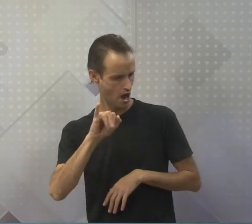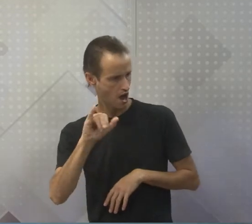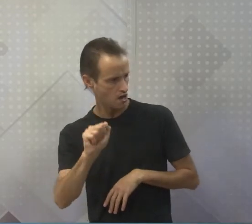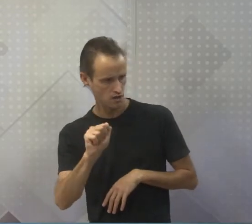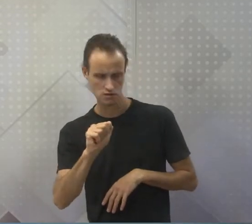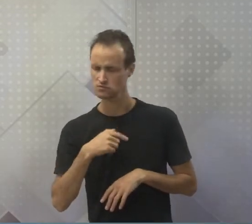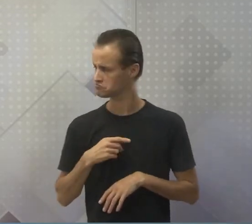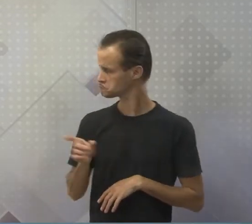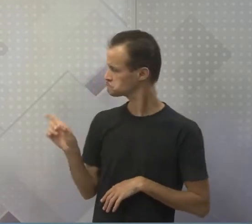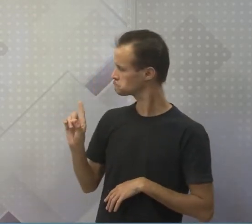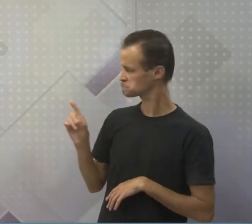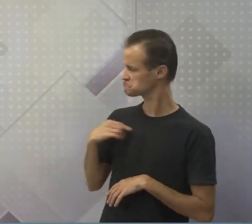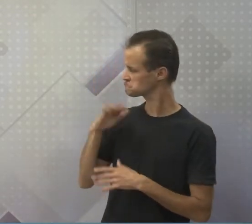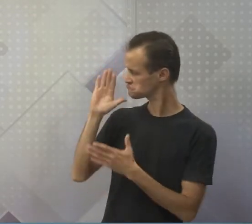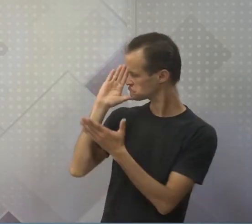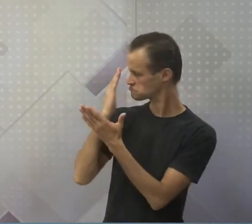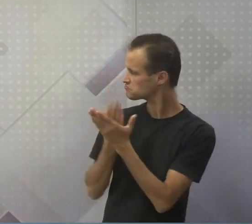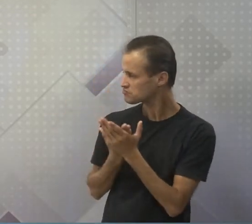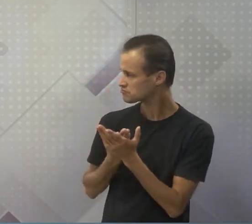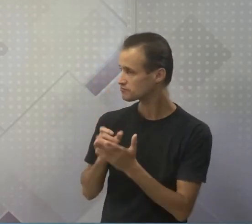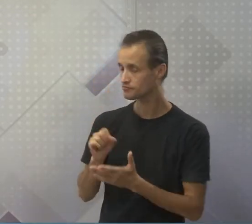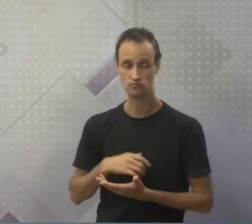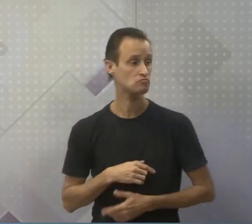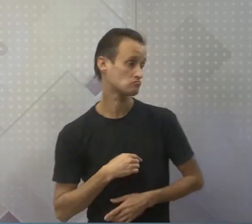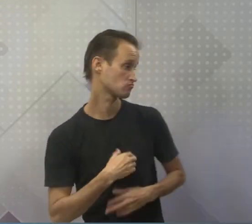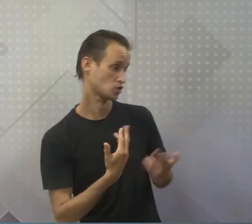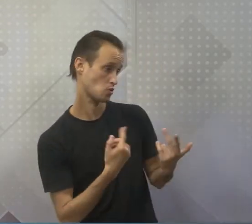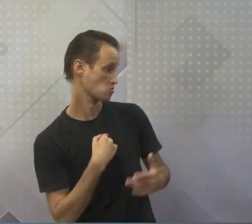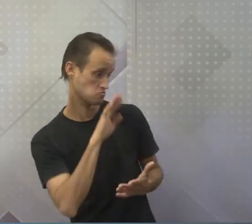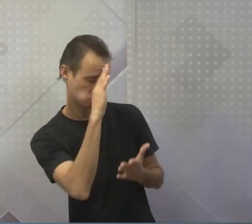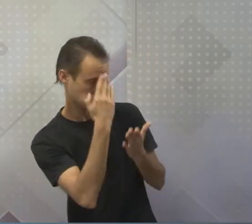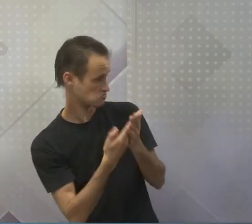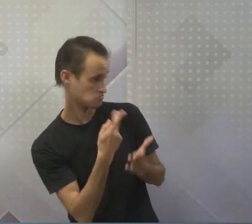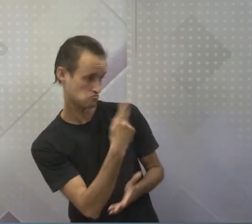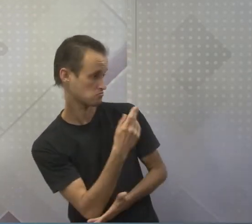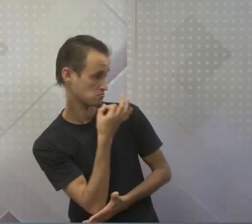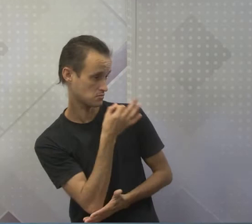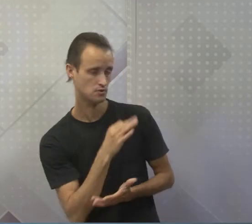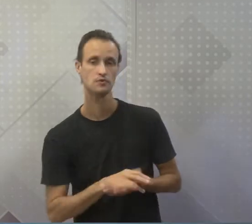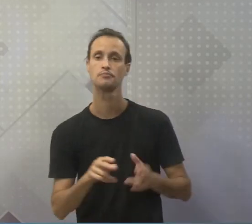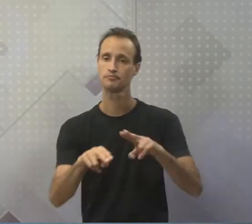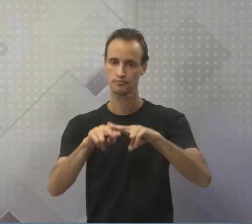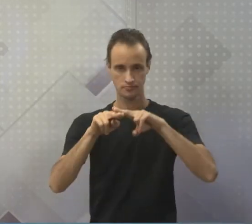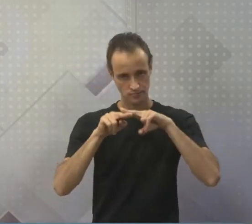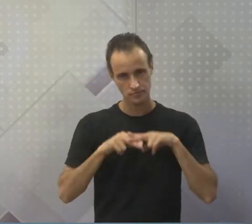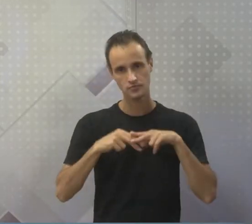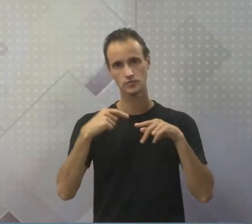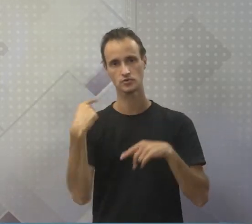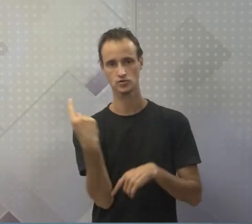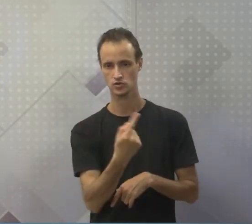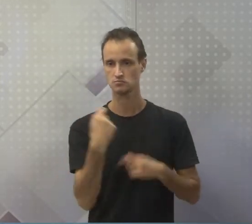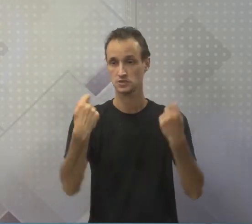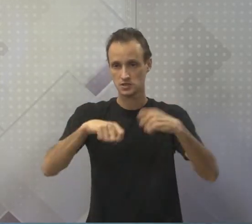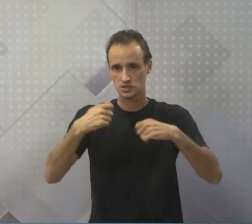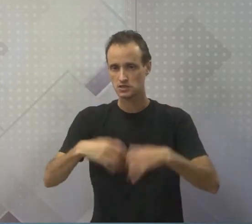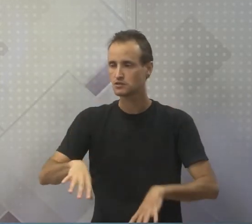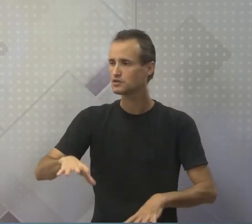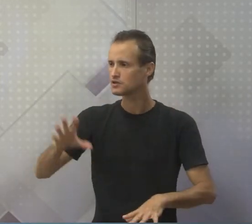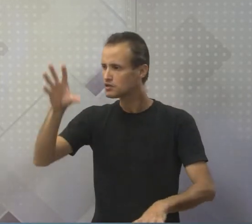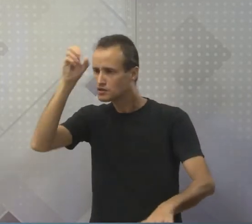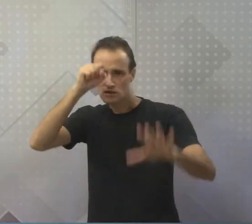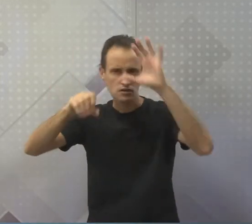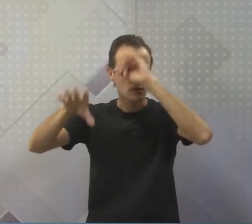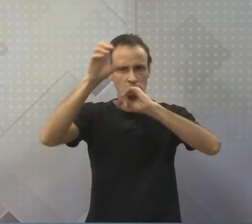não, eu não acredito nisso, não. Ele fala, calma, eu não acredito em você. Por isso, pessoal, que nós temos que ser plural e